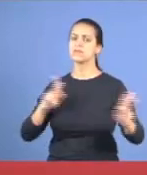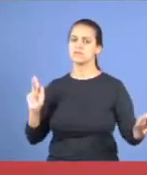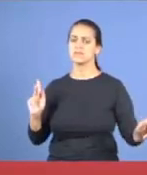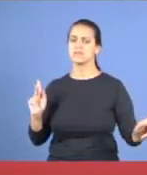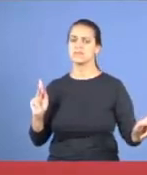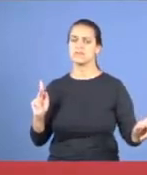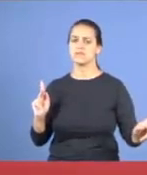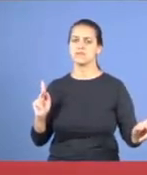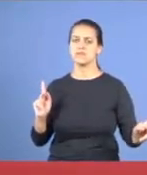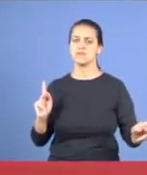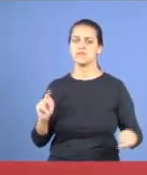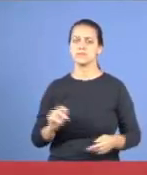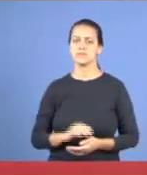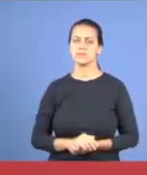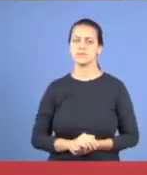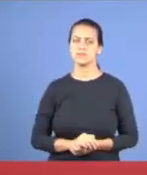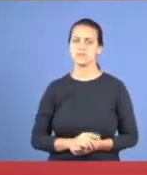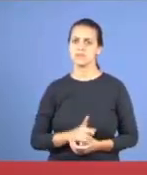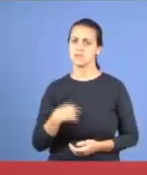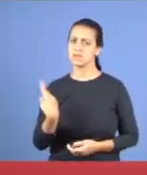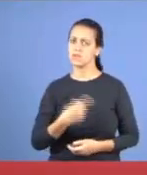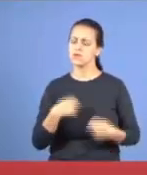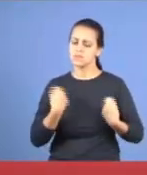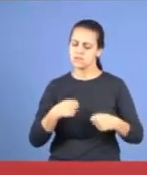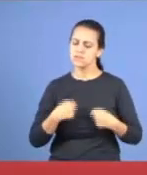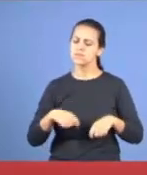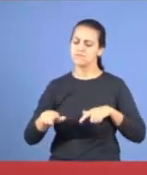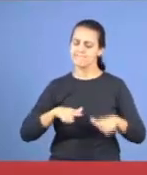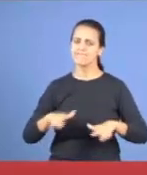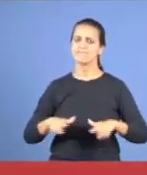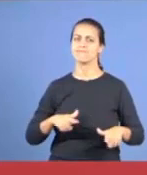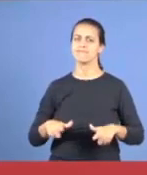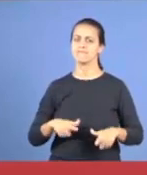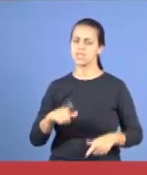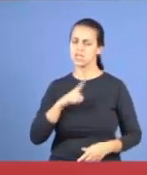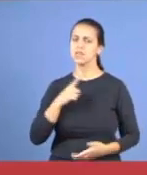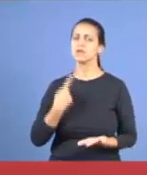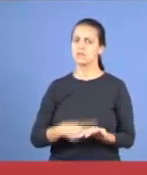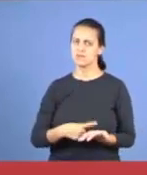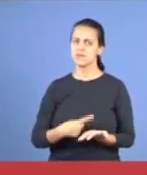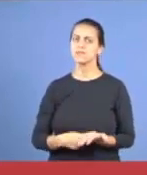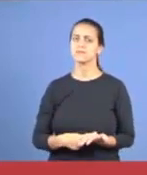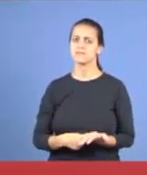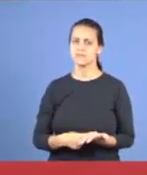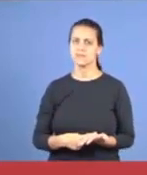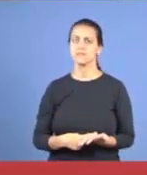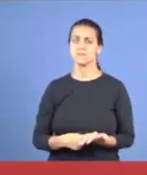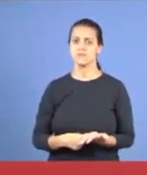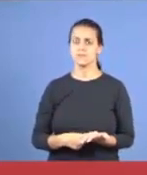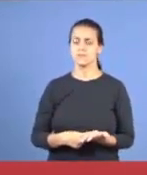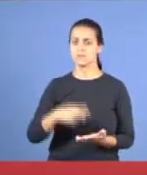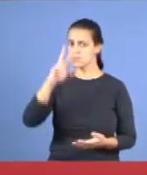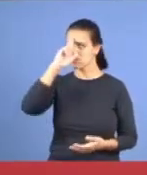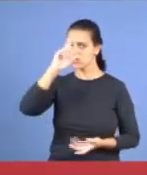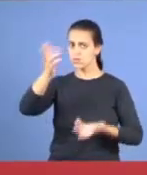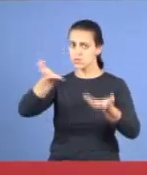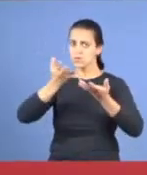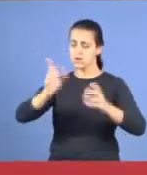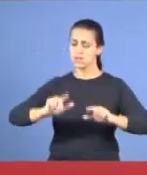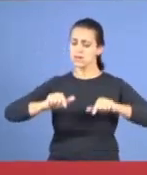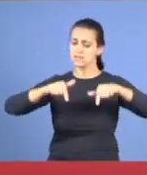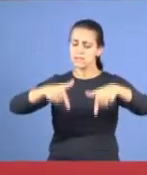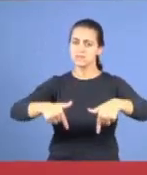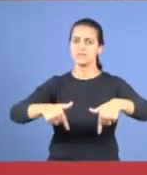coisas, mas vamos fazer o mínimo, que nós pudermos fazer, mas temos um compromisso, nessa hora, e o senhor quer, operar